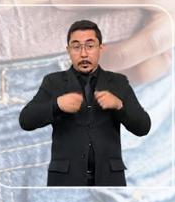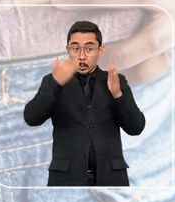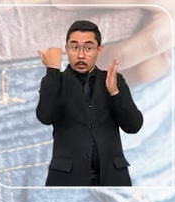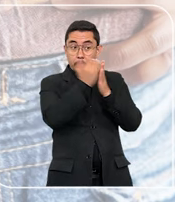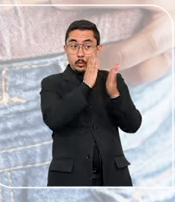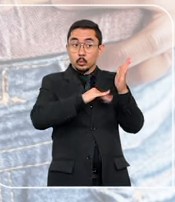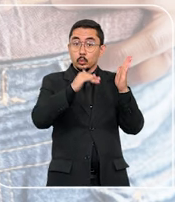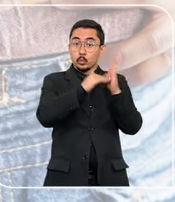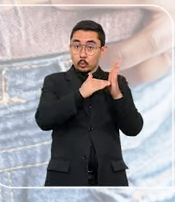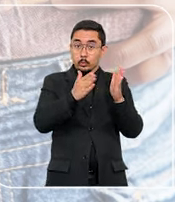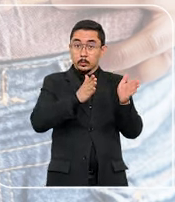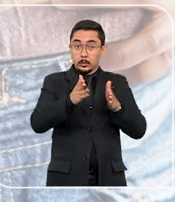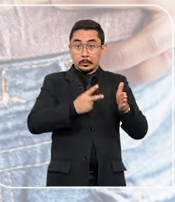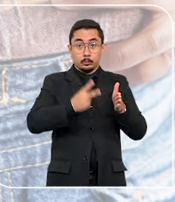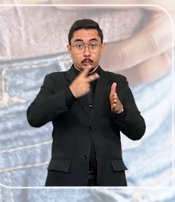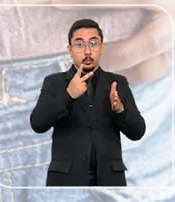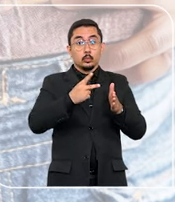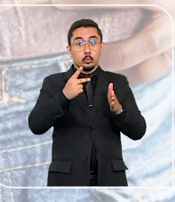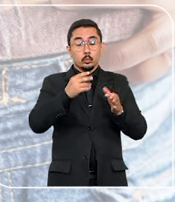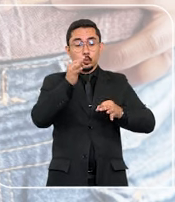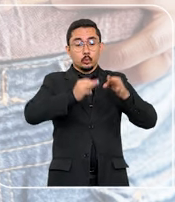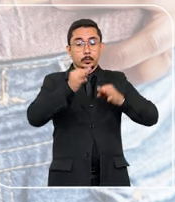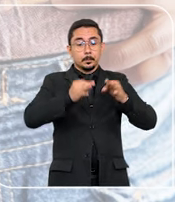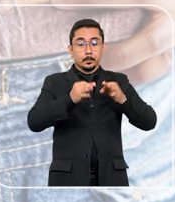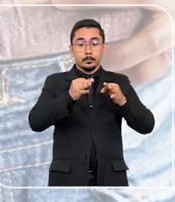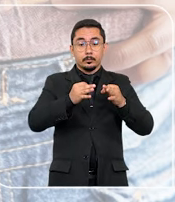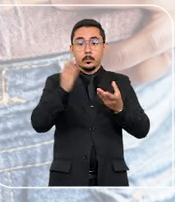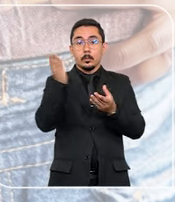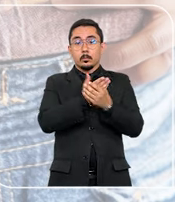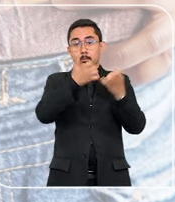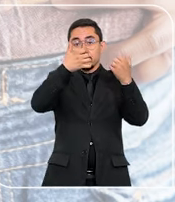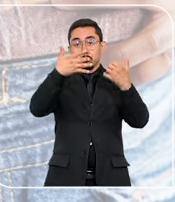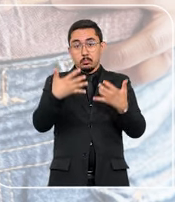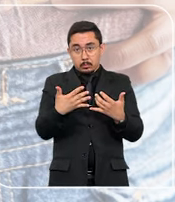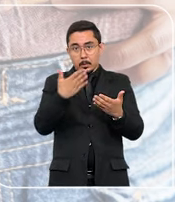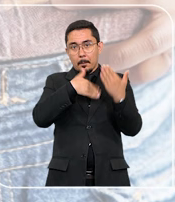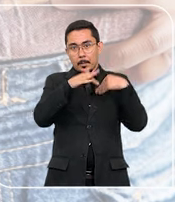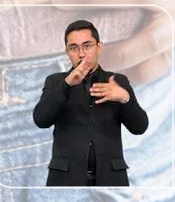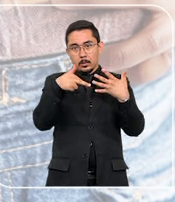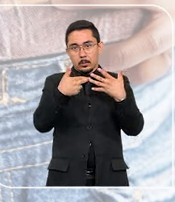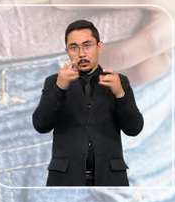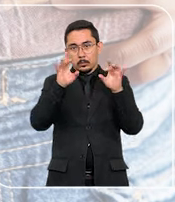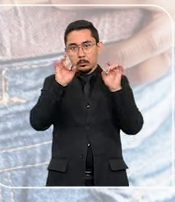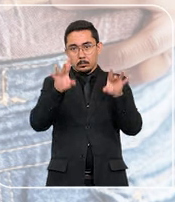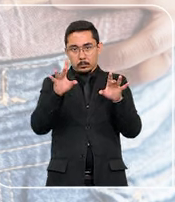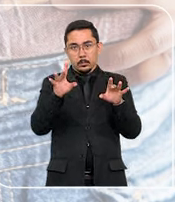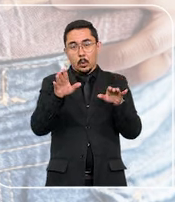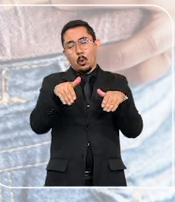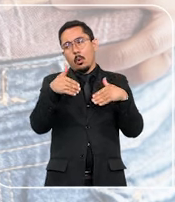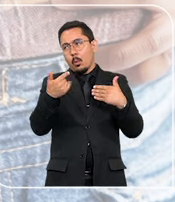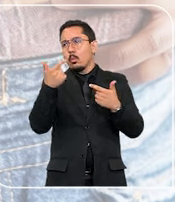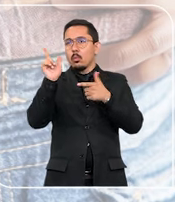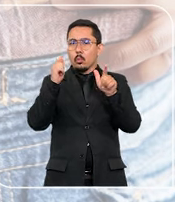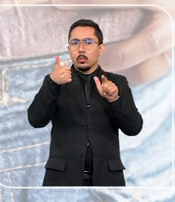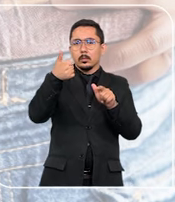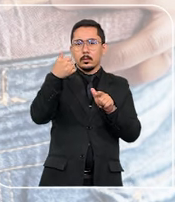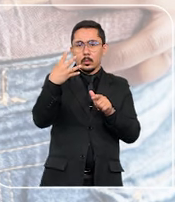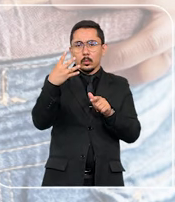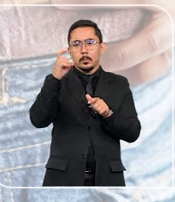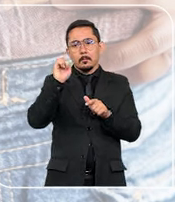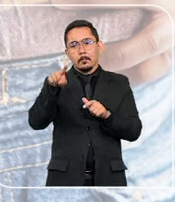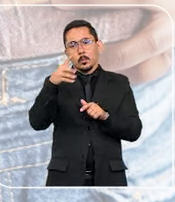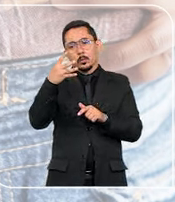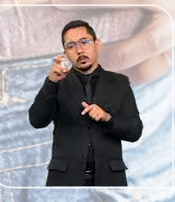estabelecidos pela segunda sessão do STJ no julgamento de dois embargos de divergência em recurso especial ou aqueles trazidos pela Lei